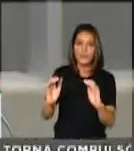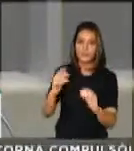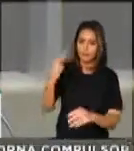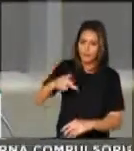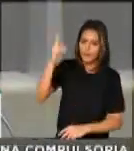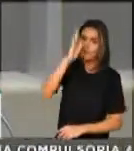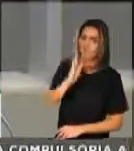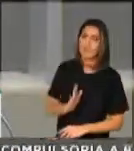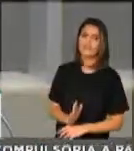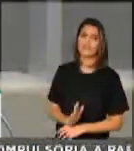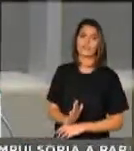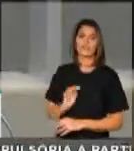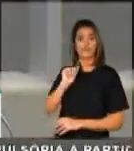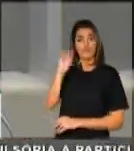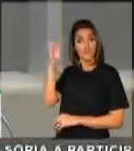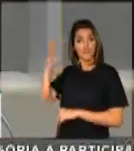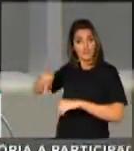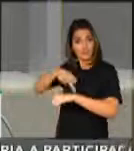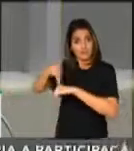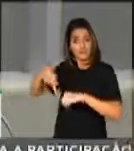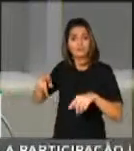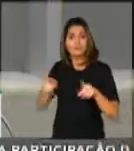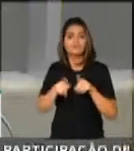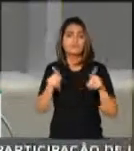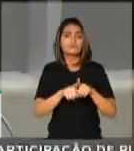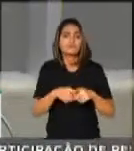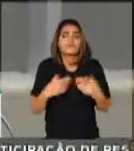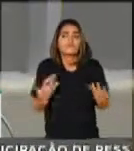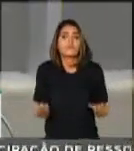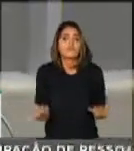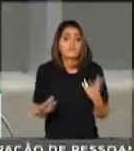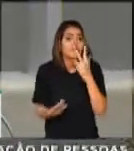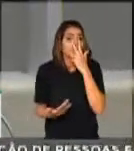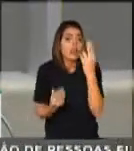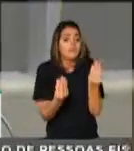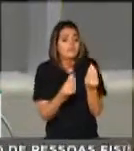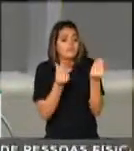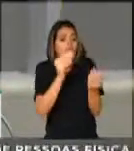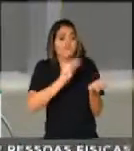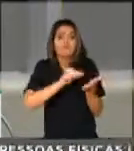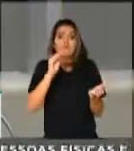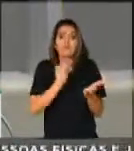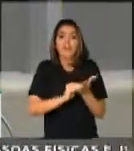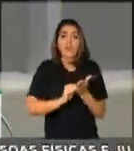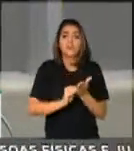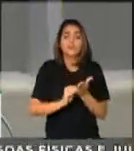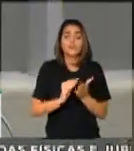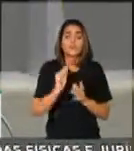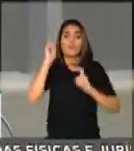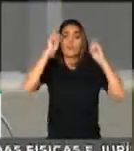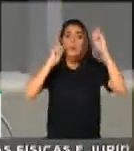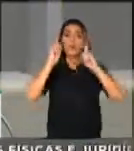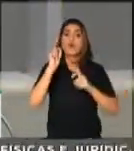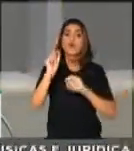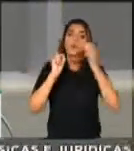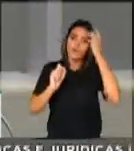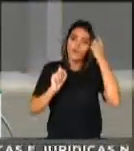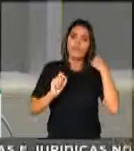e mesmo a preocupação com o patriotismo tão